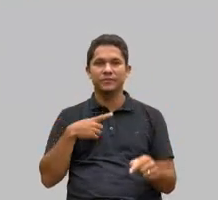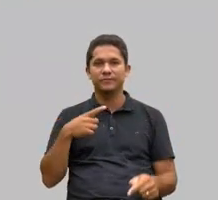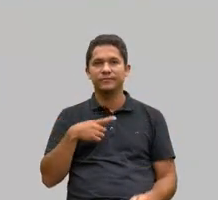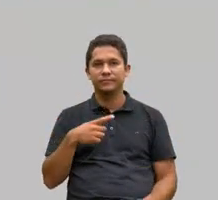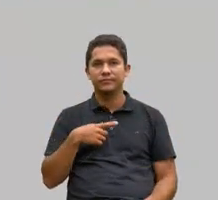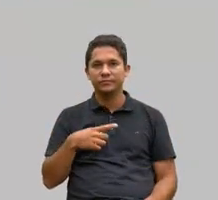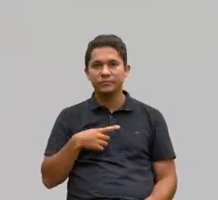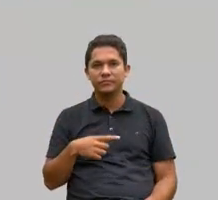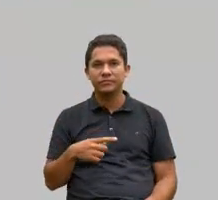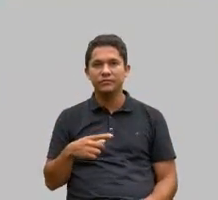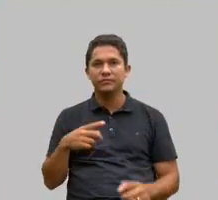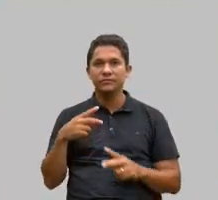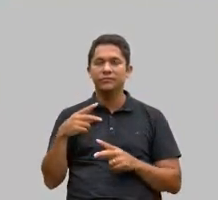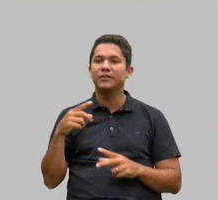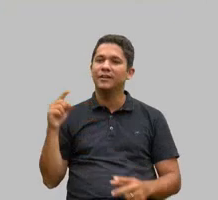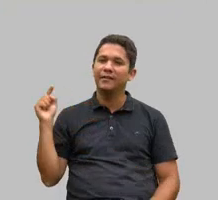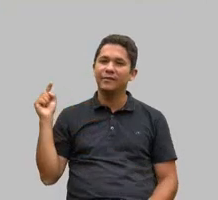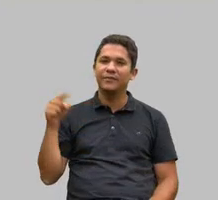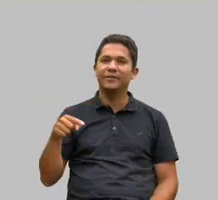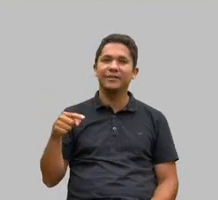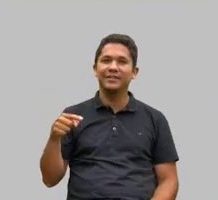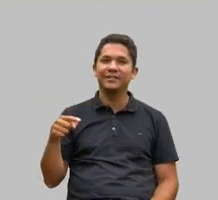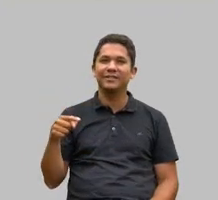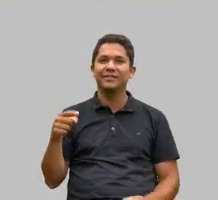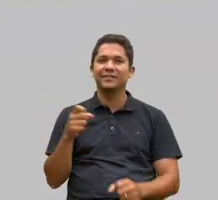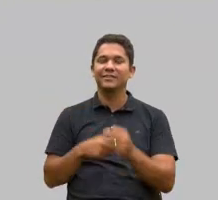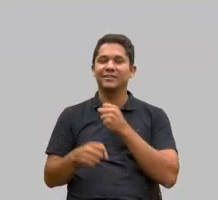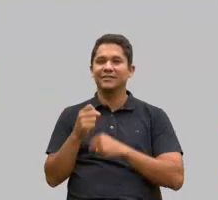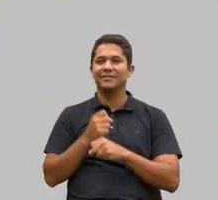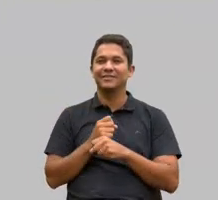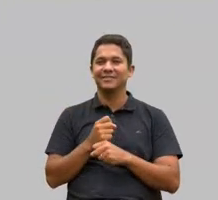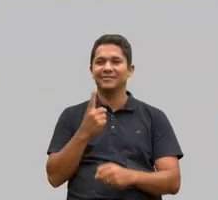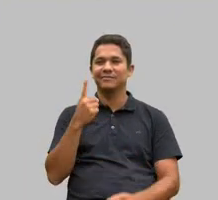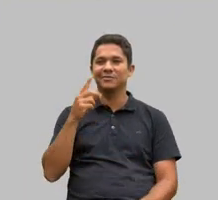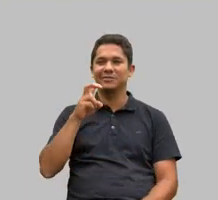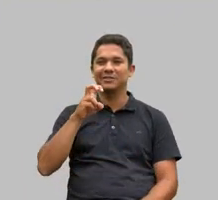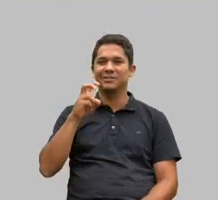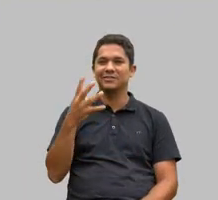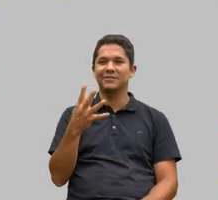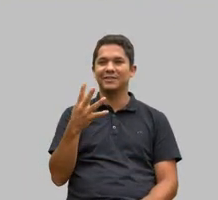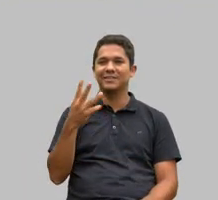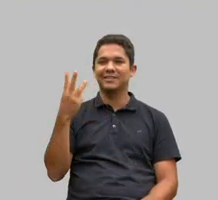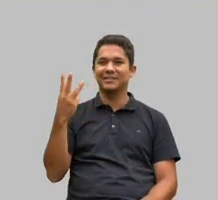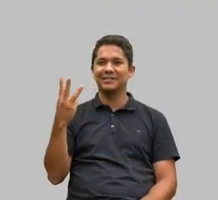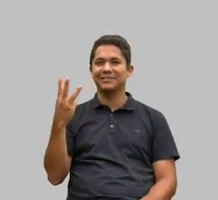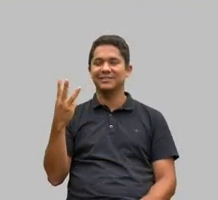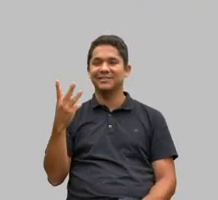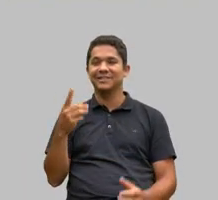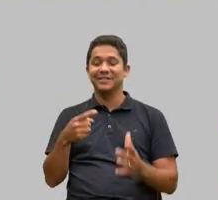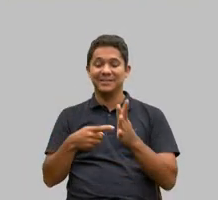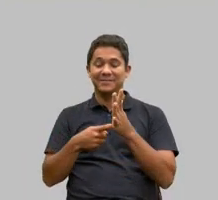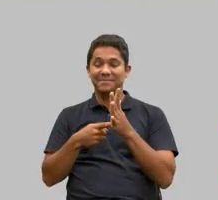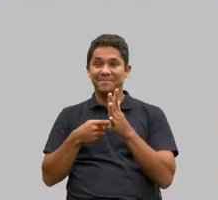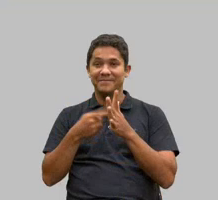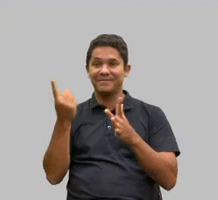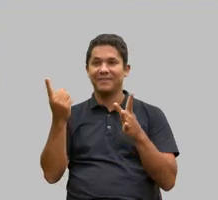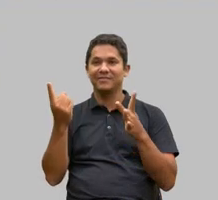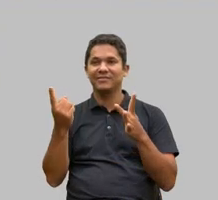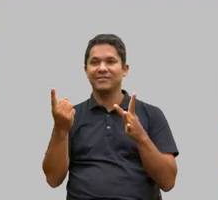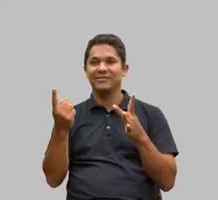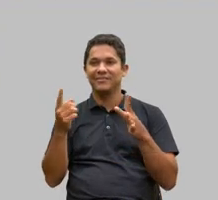ouvir aqui em 1543 o primeiro movimento voluntário nasceu em Santos onde